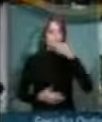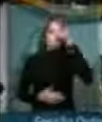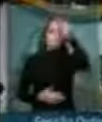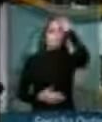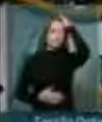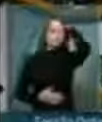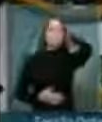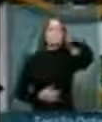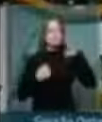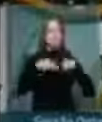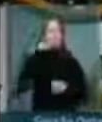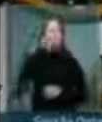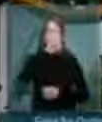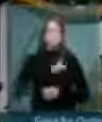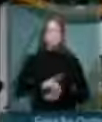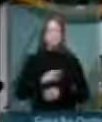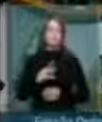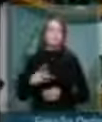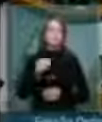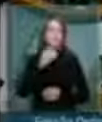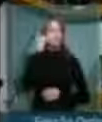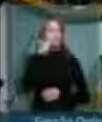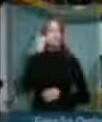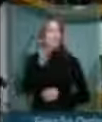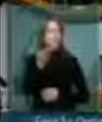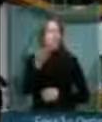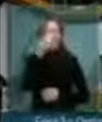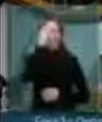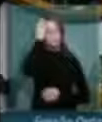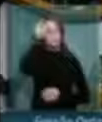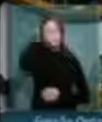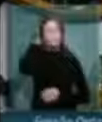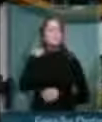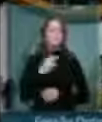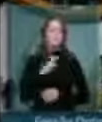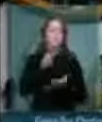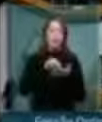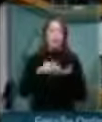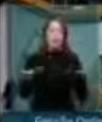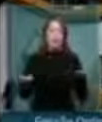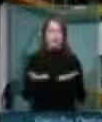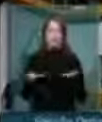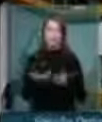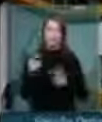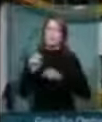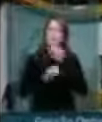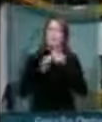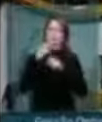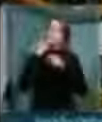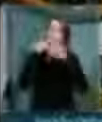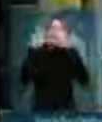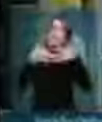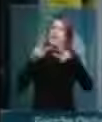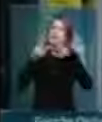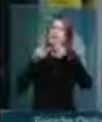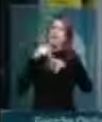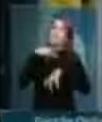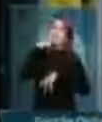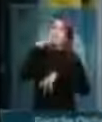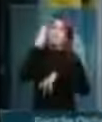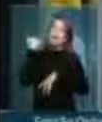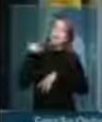Senhor presidente, senhoras e senhores parlamentares, eu venho hoje aqui a essa tribuna para tratar de um tema que parecia